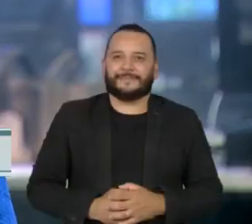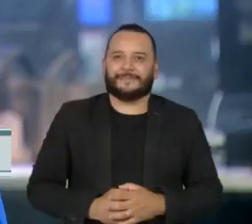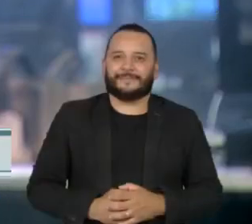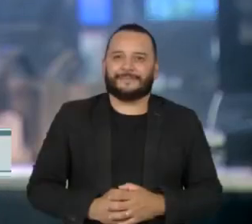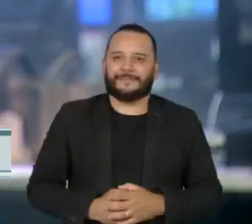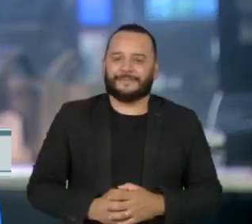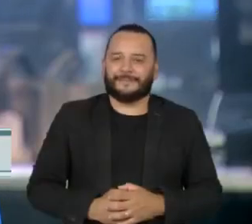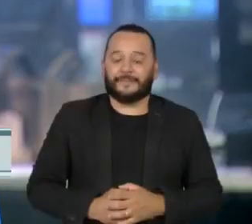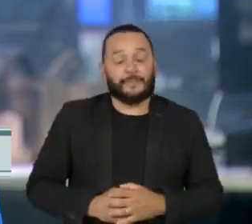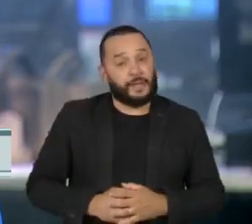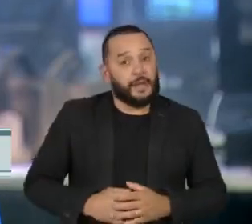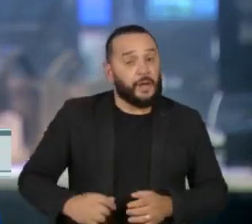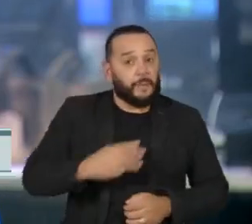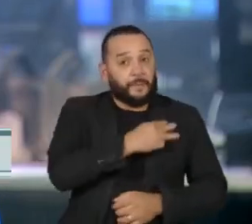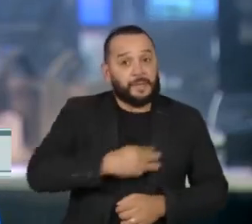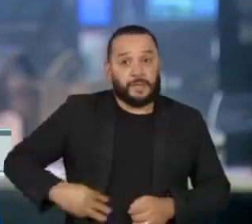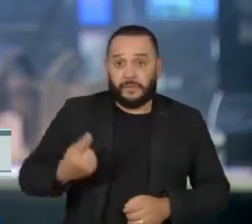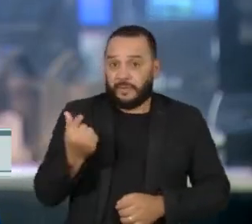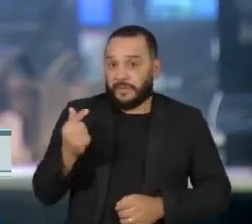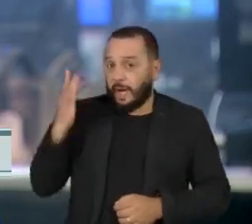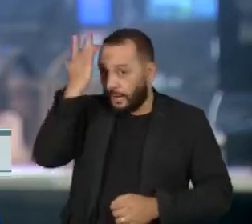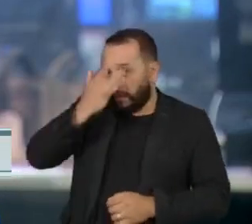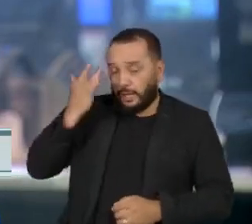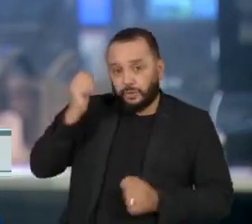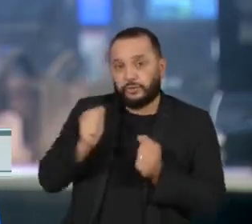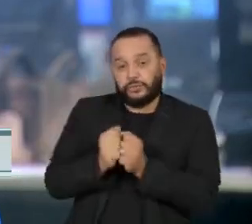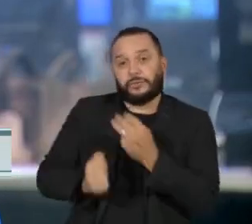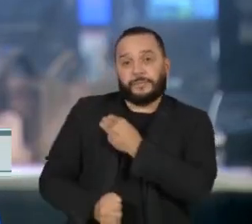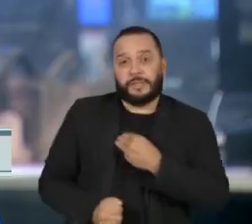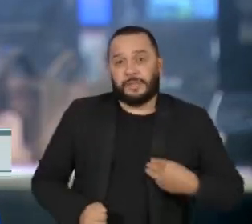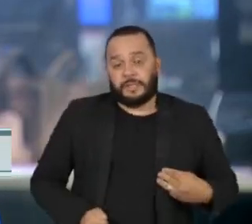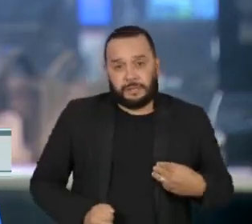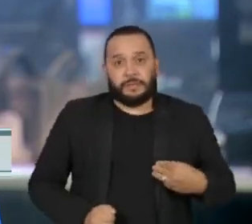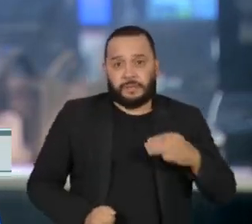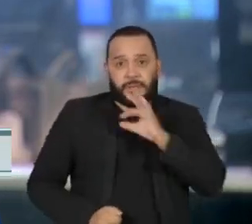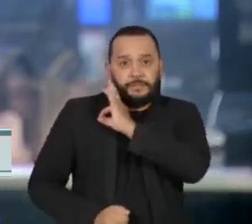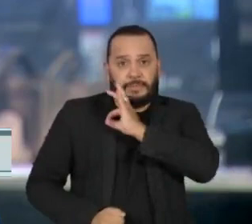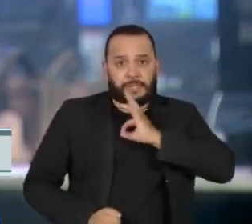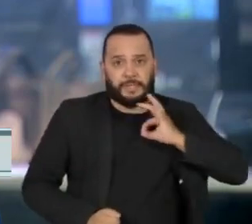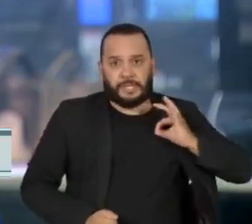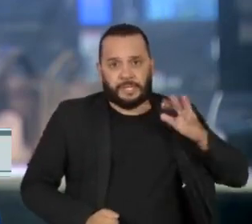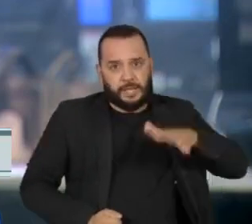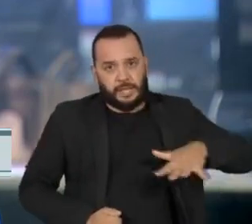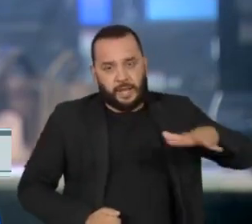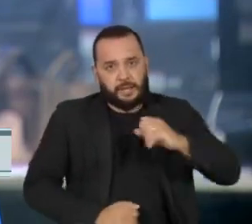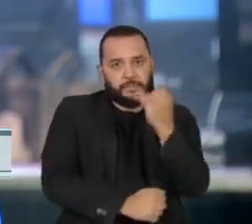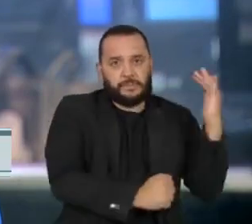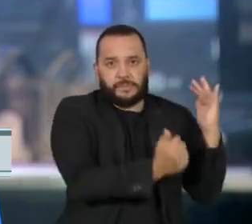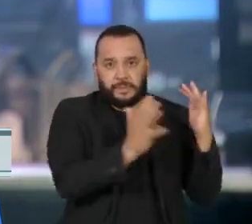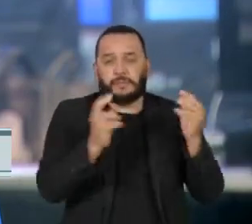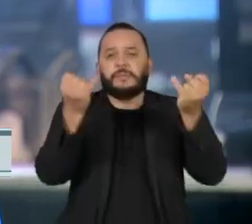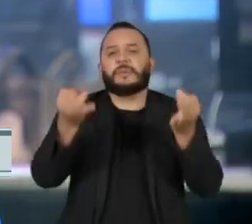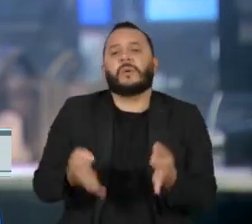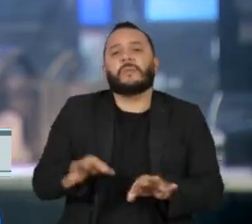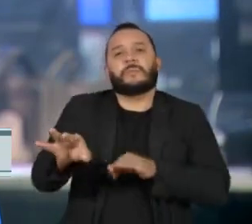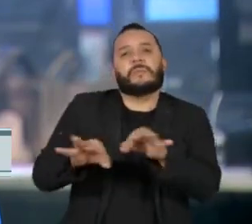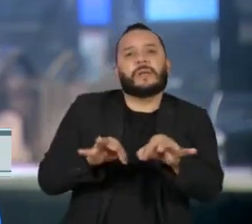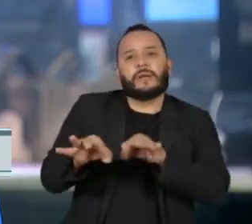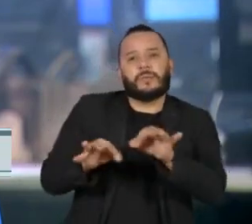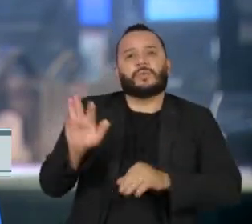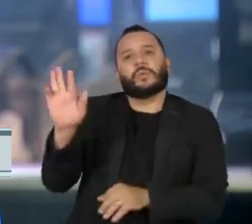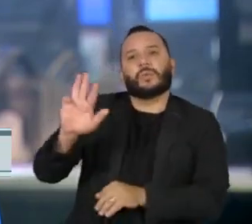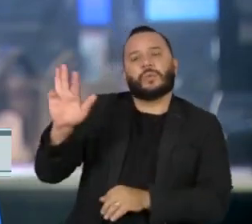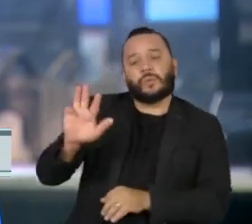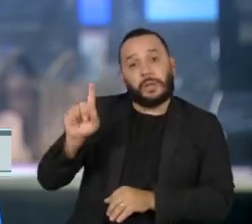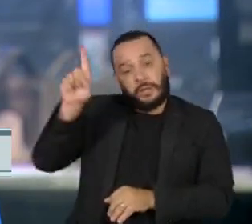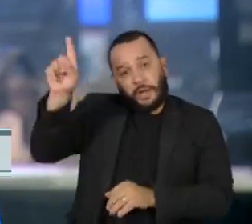O ministro da Fazenda, Fernando Haddad e Marina Silva, do Meio Ambiente, falaram sobre os planos do governo Lula no Fórum Econômico